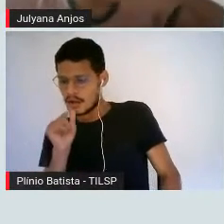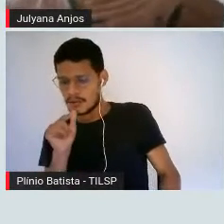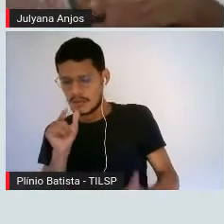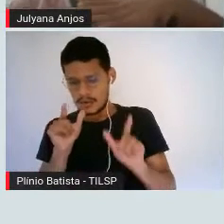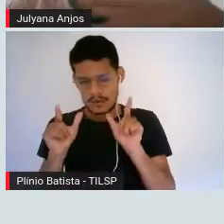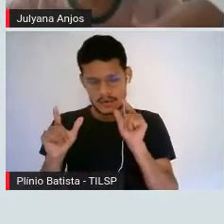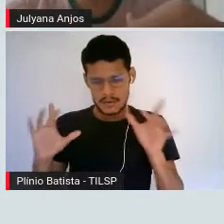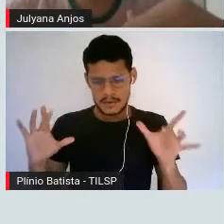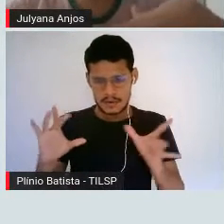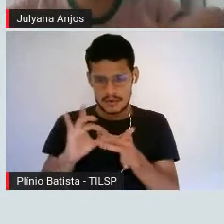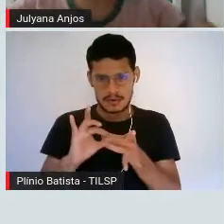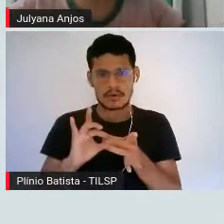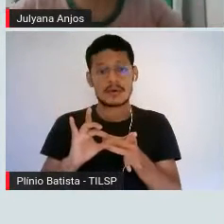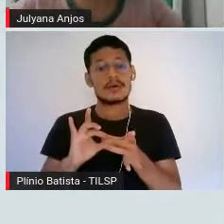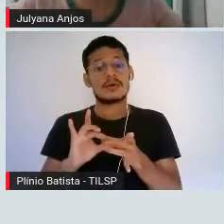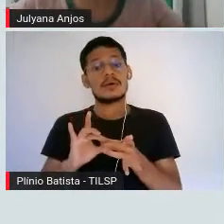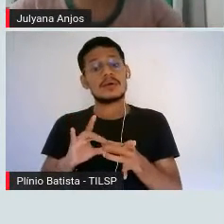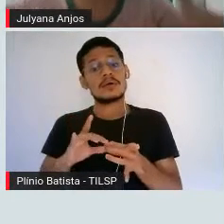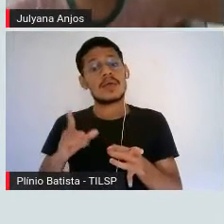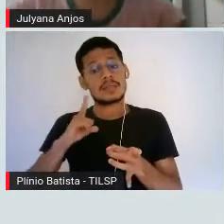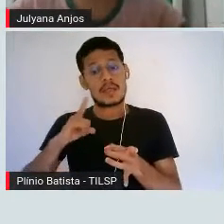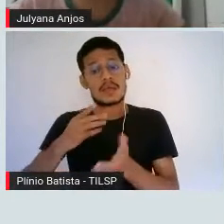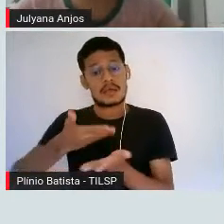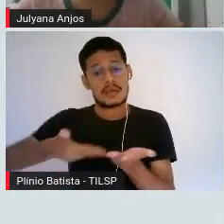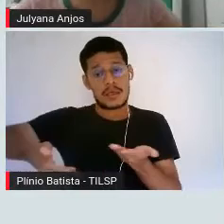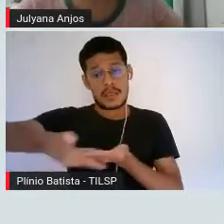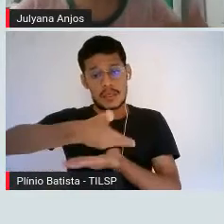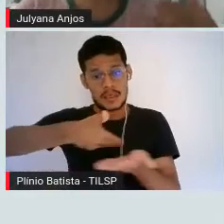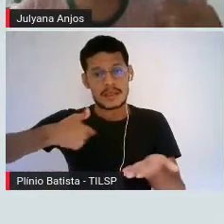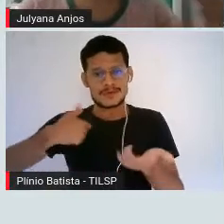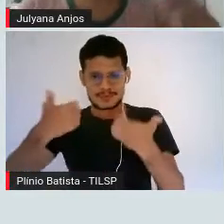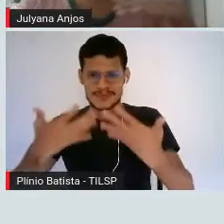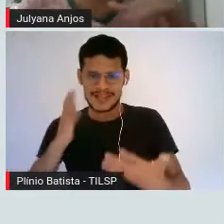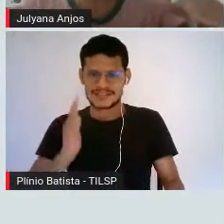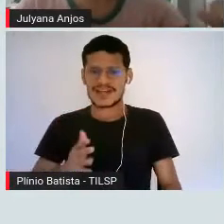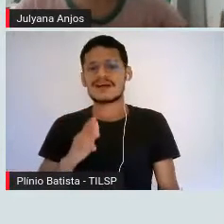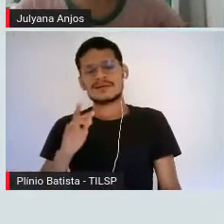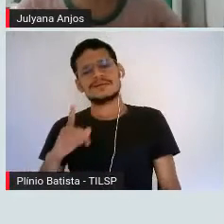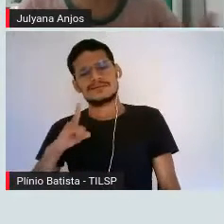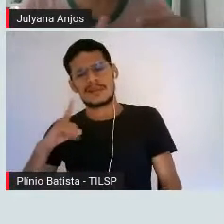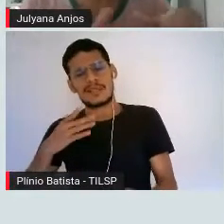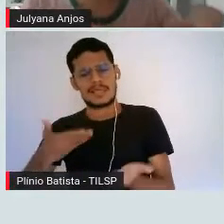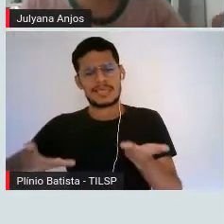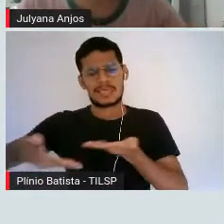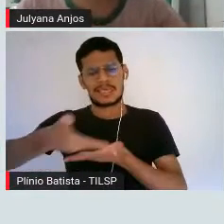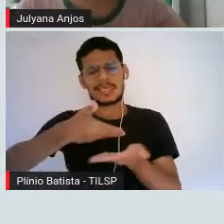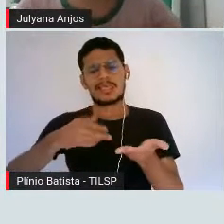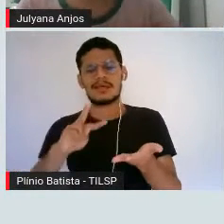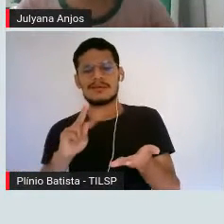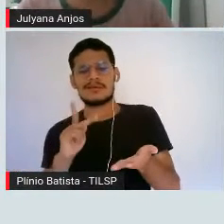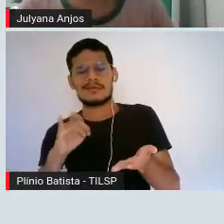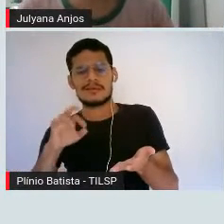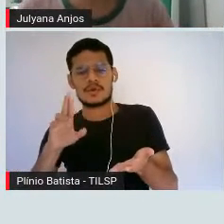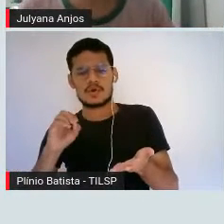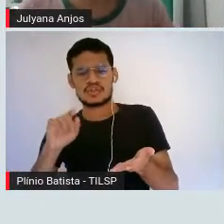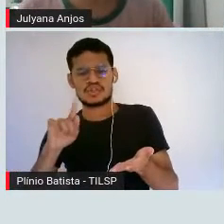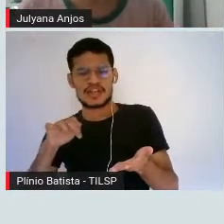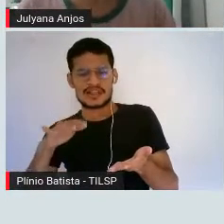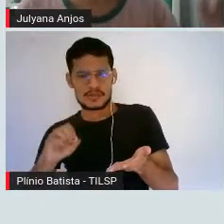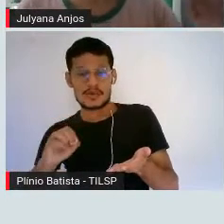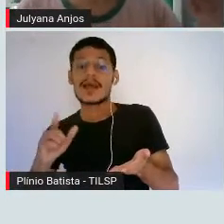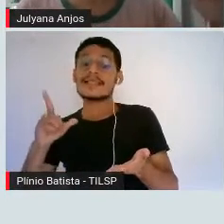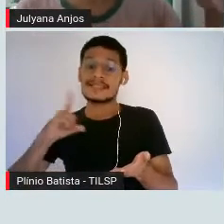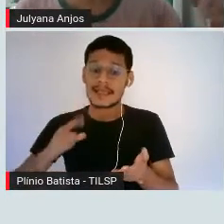aquela associação que a gente viu, as pontas de hidrogênio e tudo mais. E aí, com isso, elas formam o a gente chama de tensão superficial.